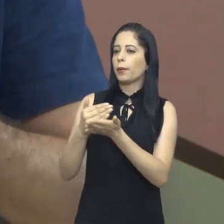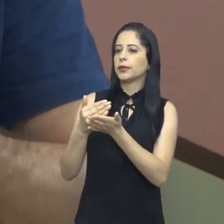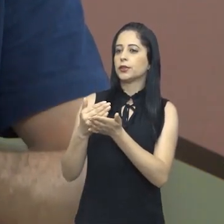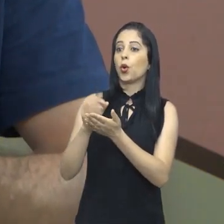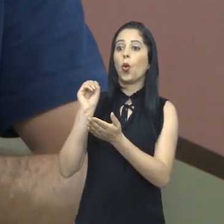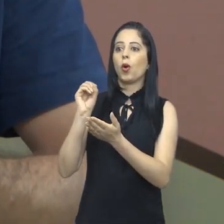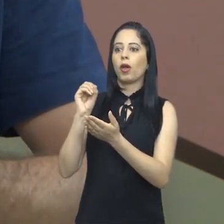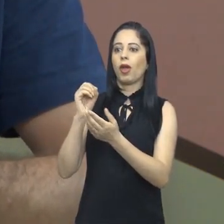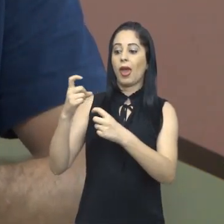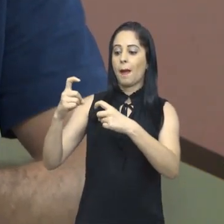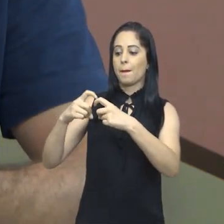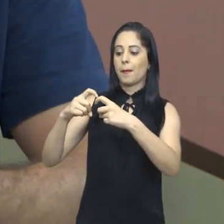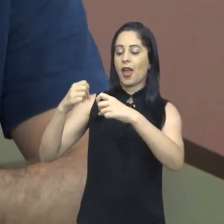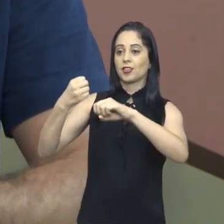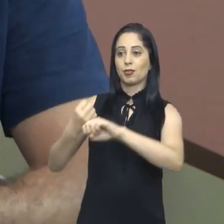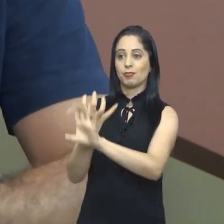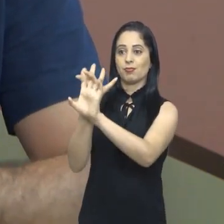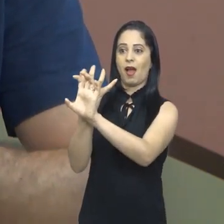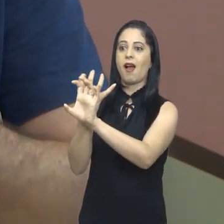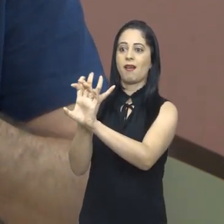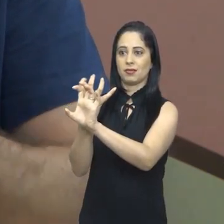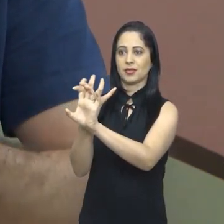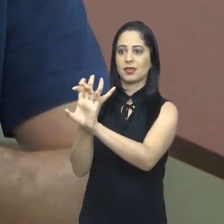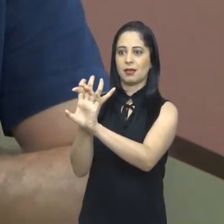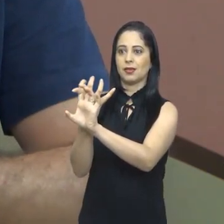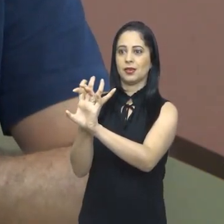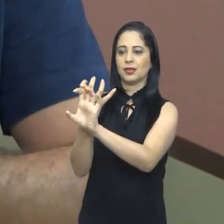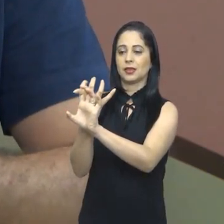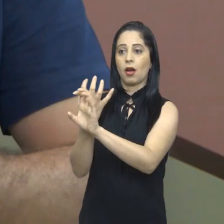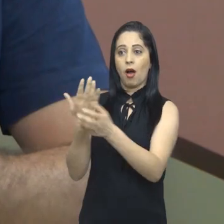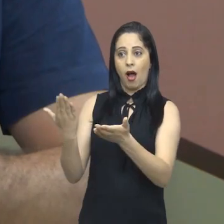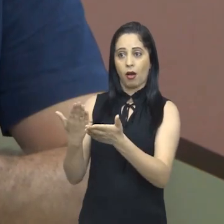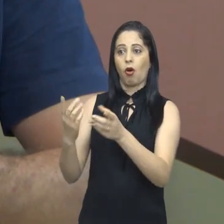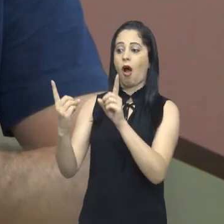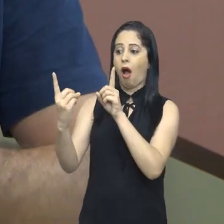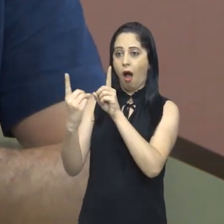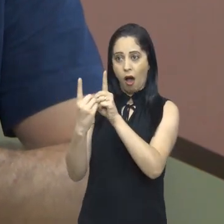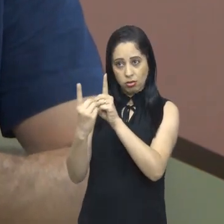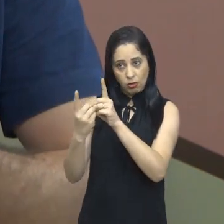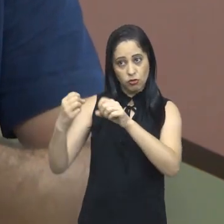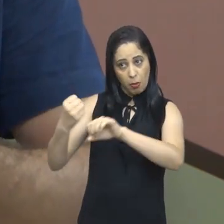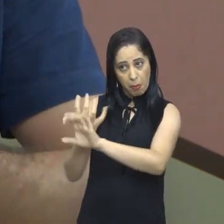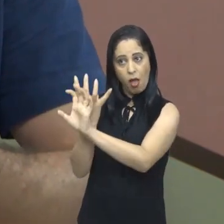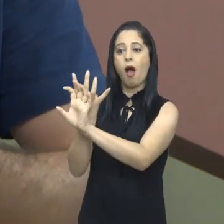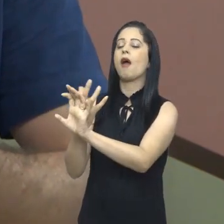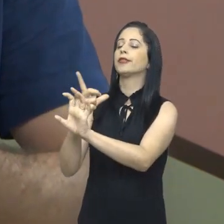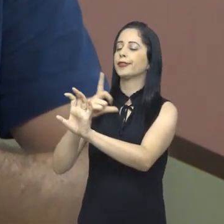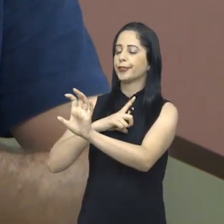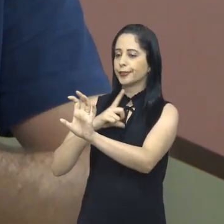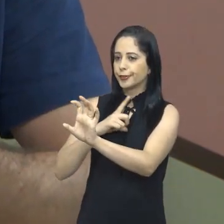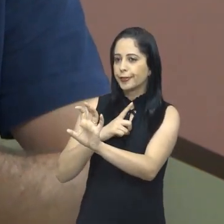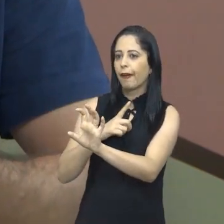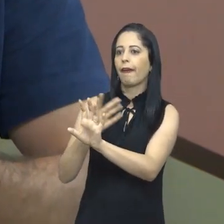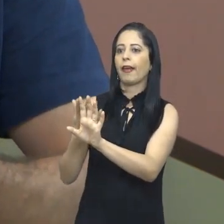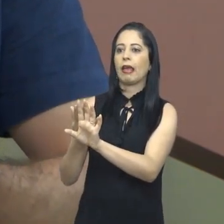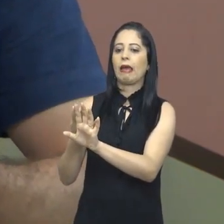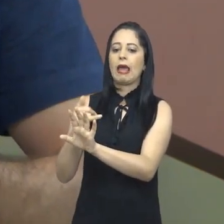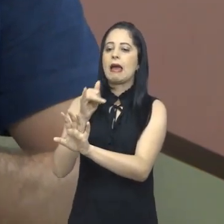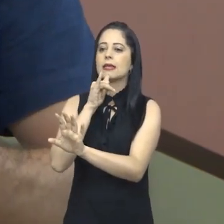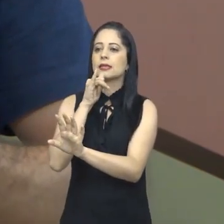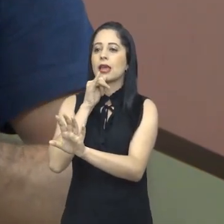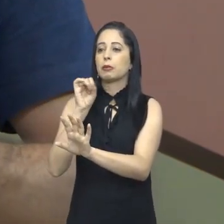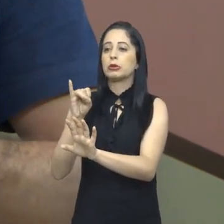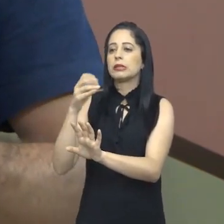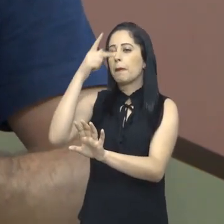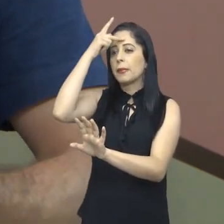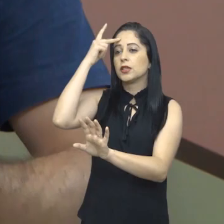telemedicinas, né? Então, muitas pessoas começaram a fazer atendimentos quando não era possível fazer presencial, principalmente